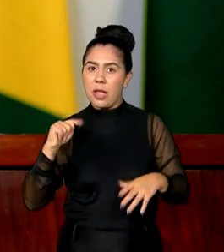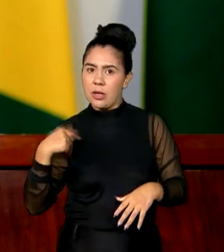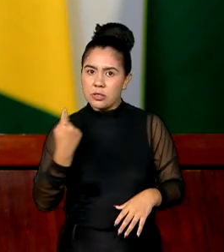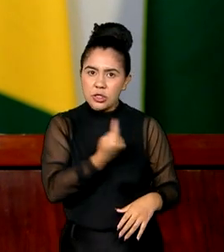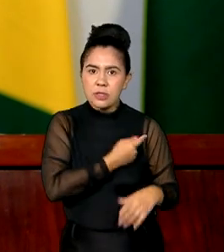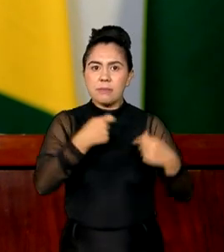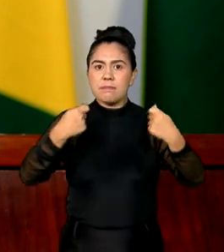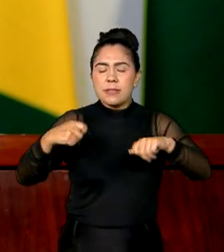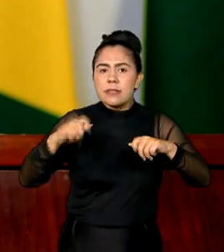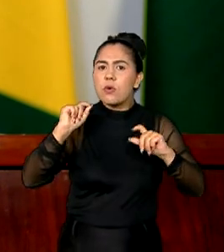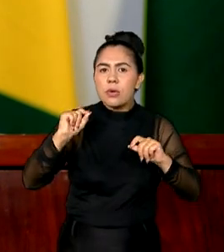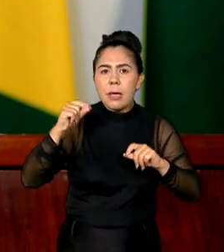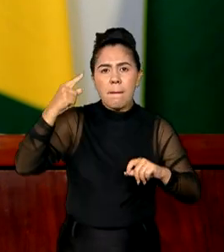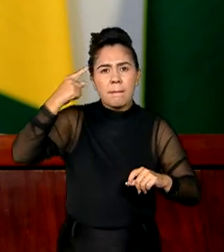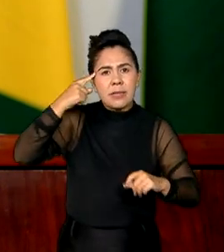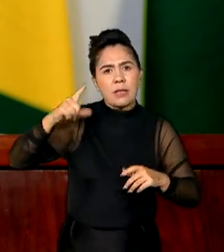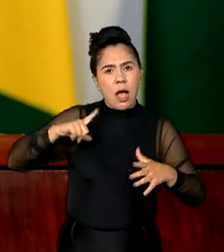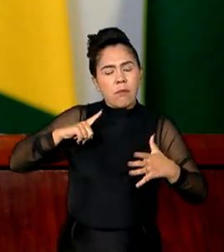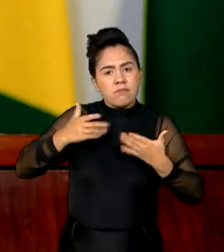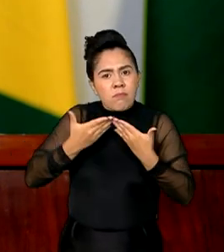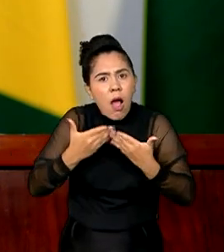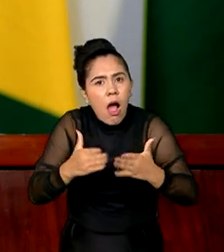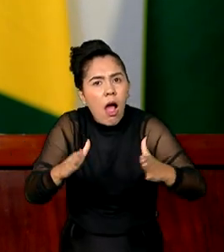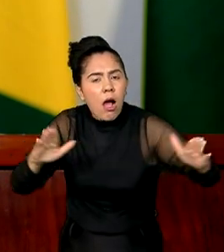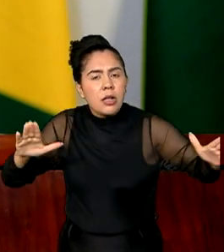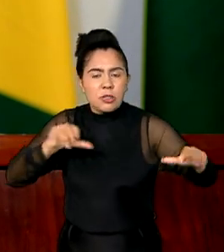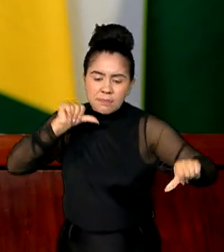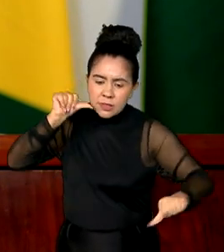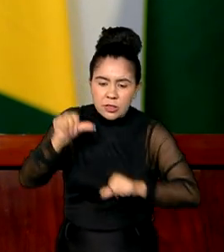pense grande, acorde e transforme esse sonho em realidade.